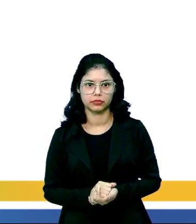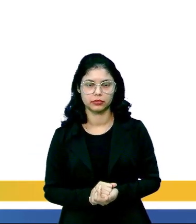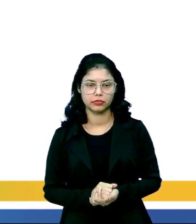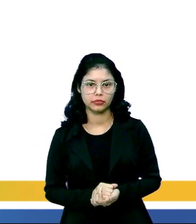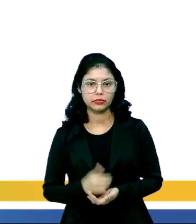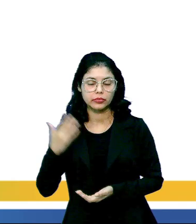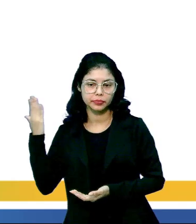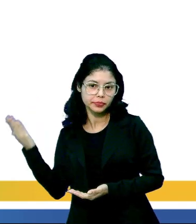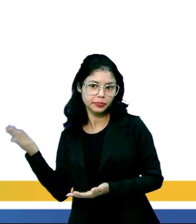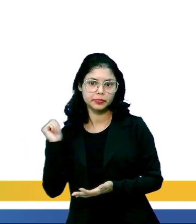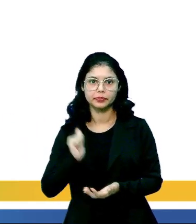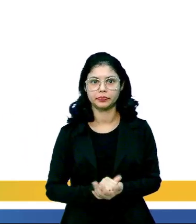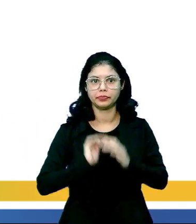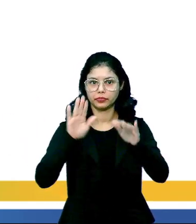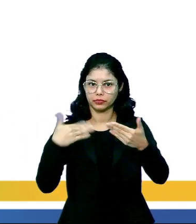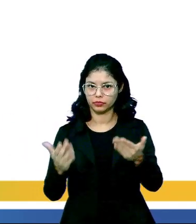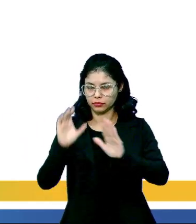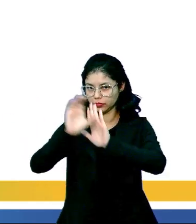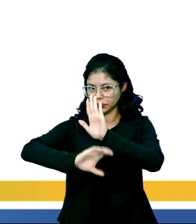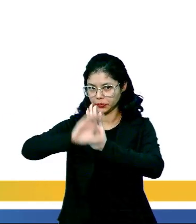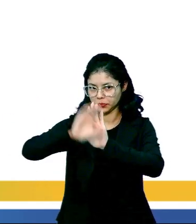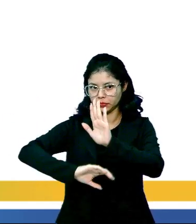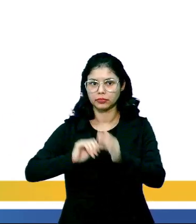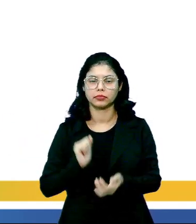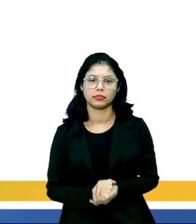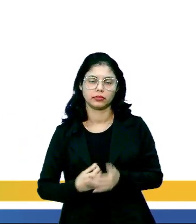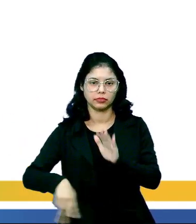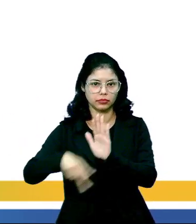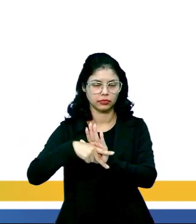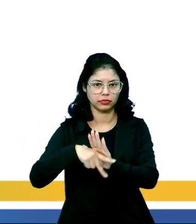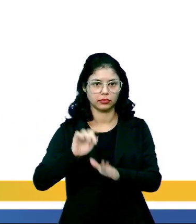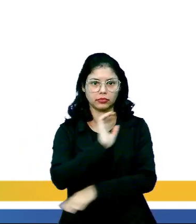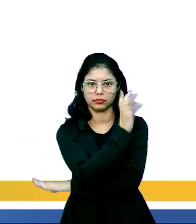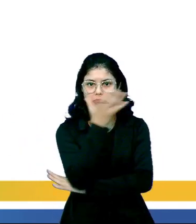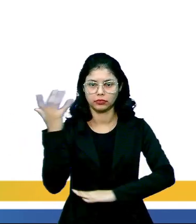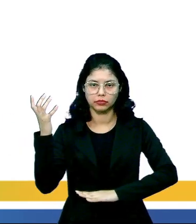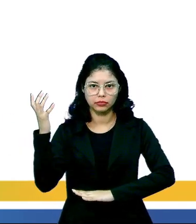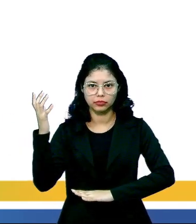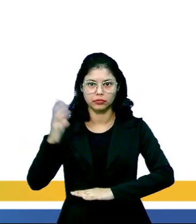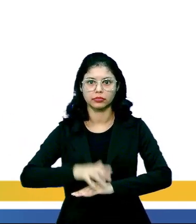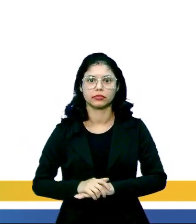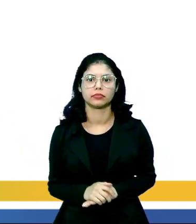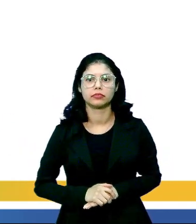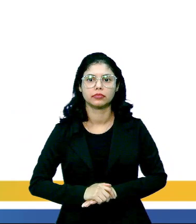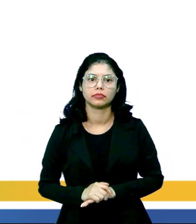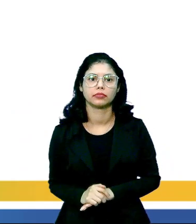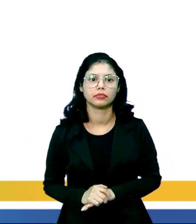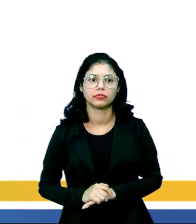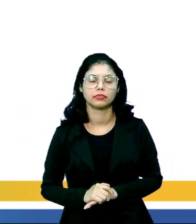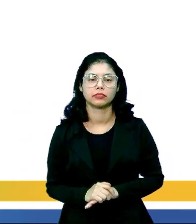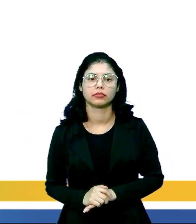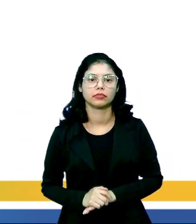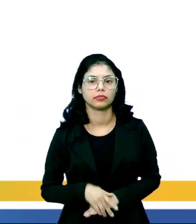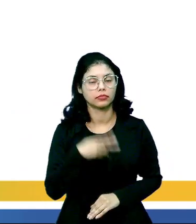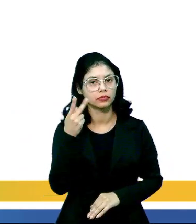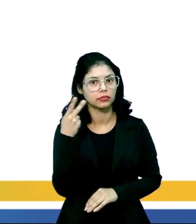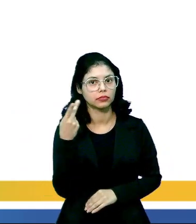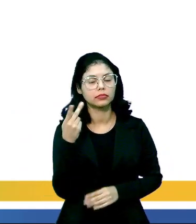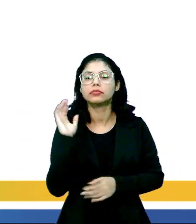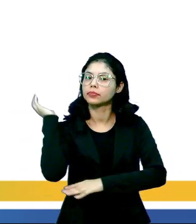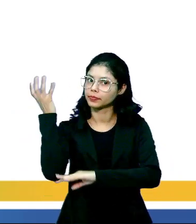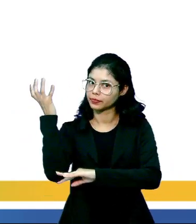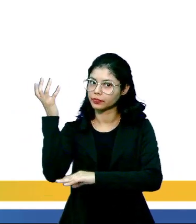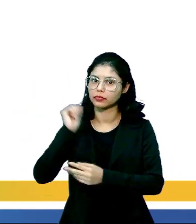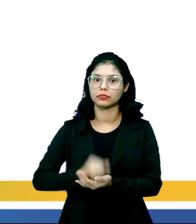Então vamos lá. Quais os conceitos relacionados à fisiologia vegetal? Se estamos falando do reino